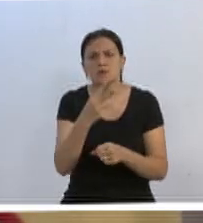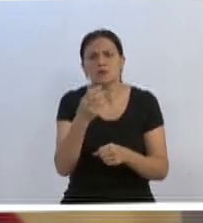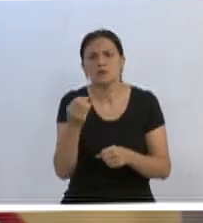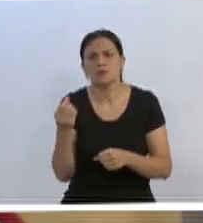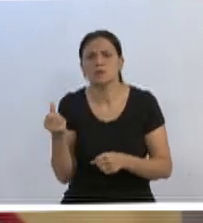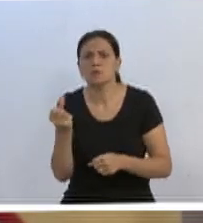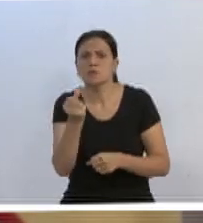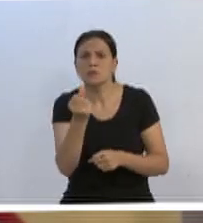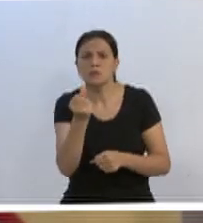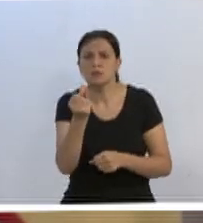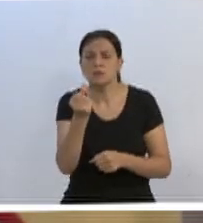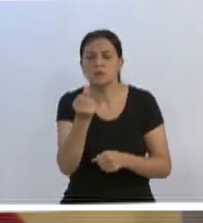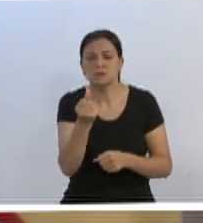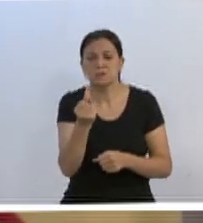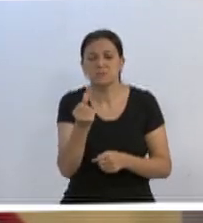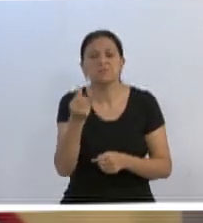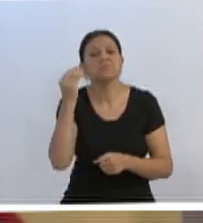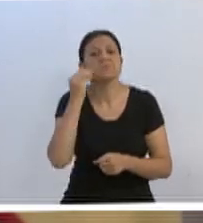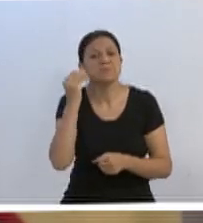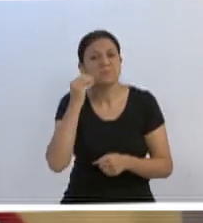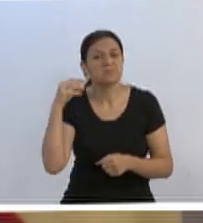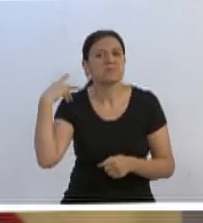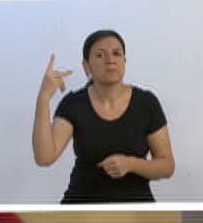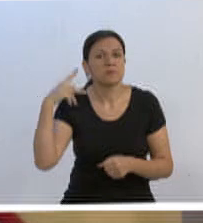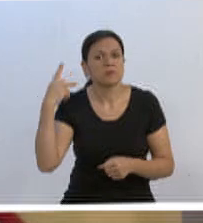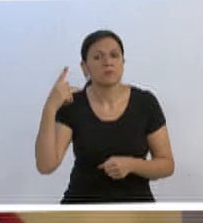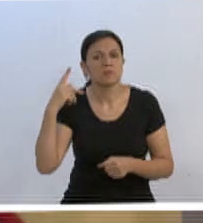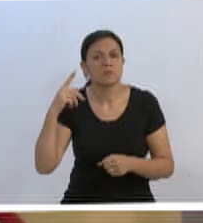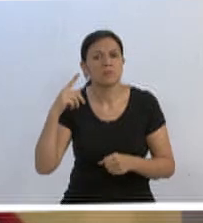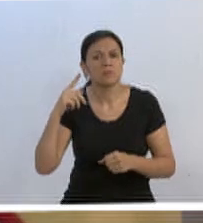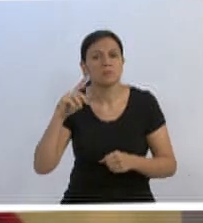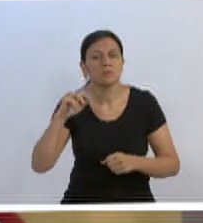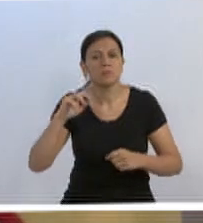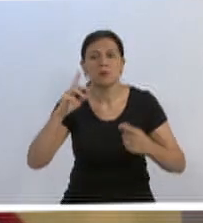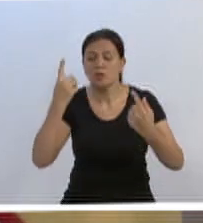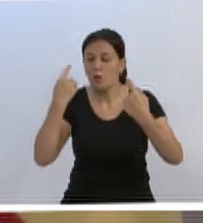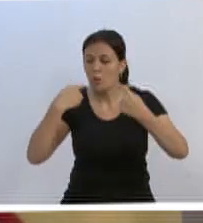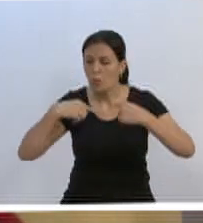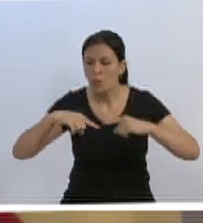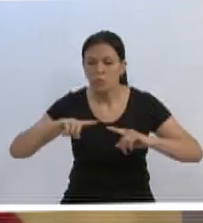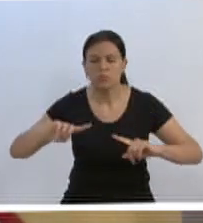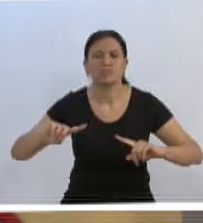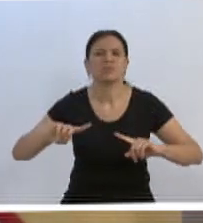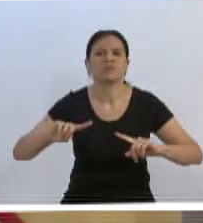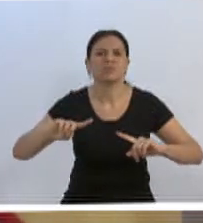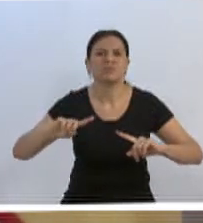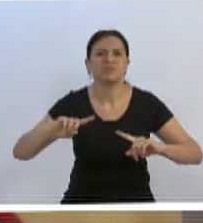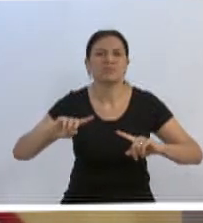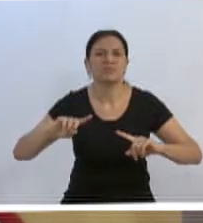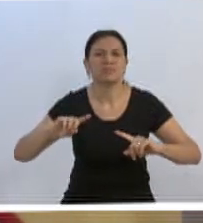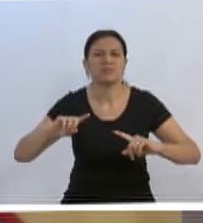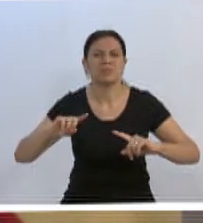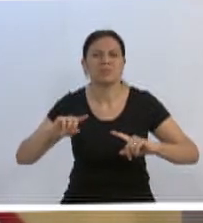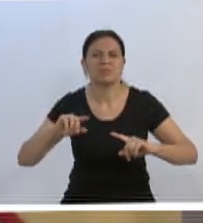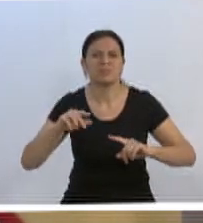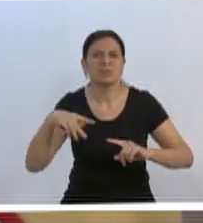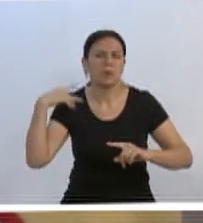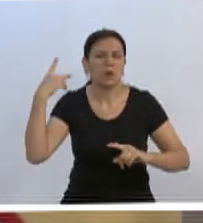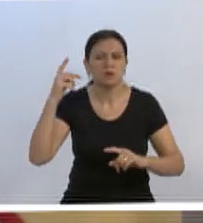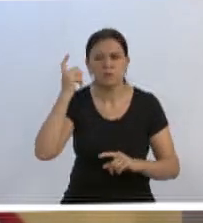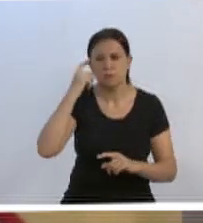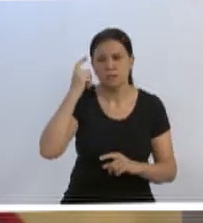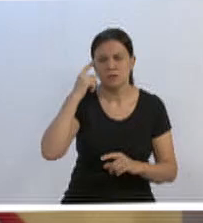o seu nome à disposição da comunidade de Blumenau e, contrariando todas as apostas, todos os chutes do meio político,